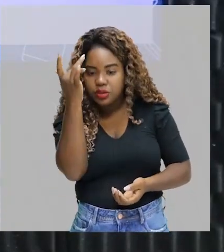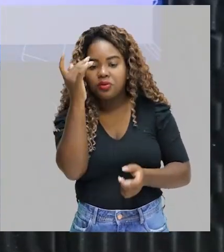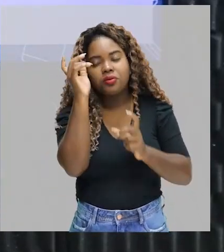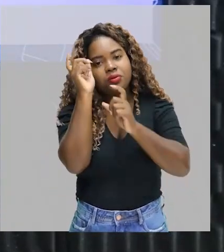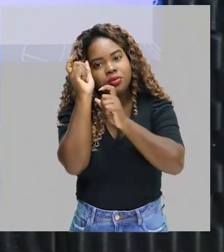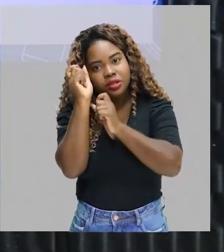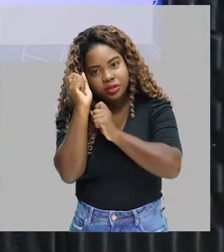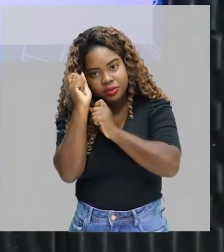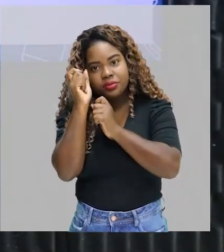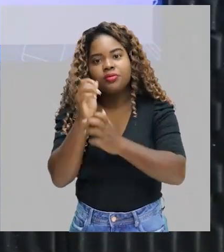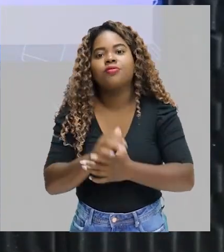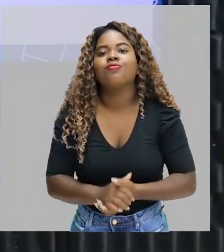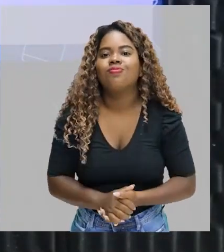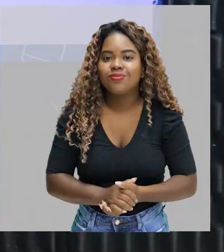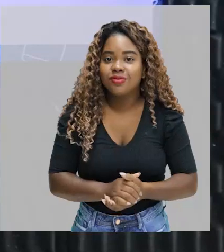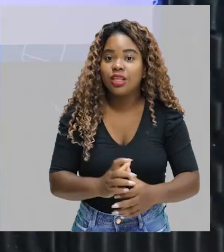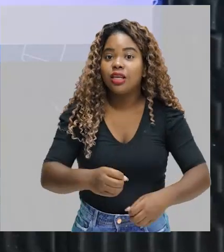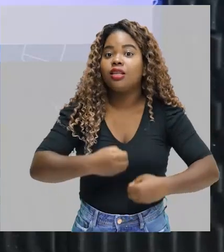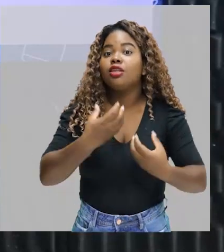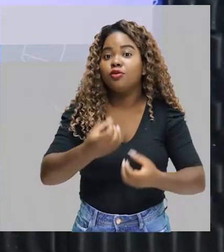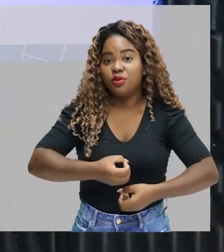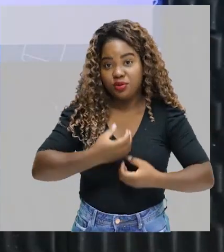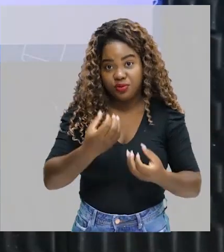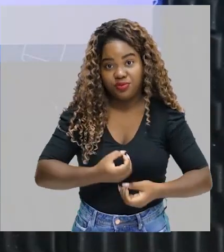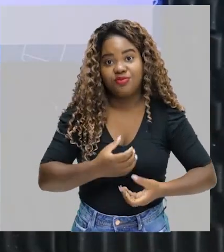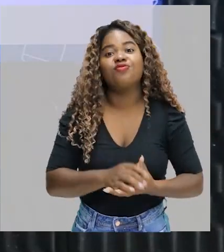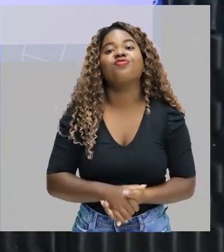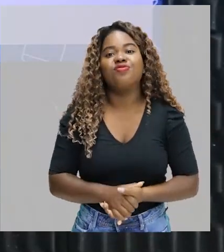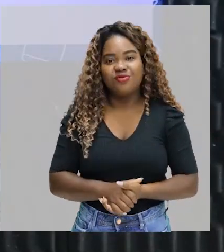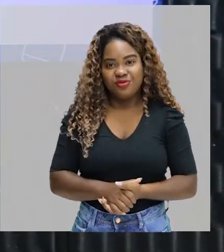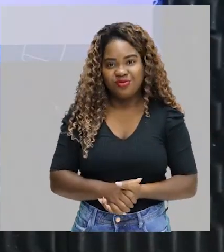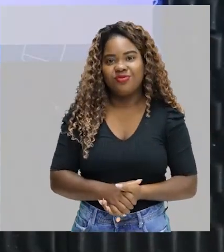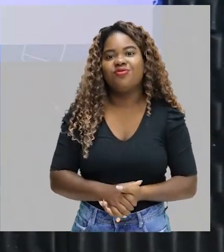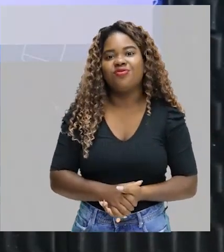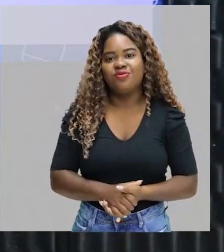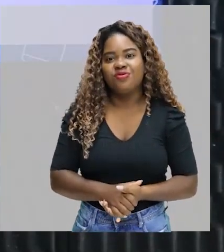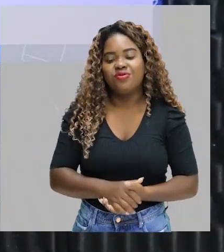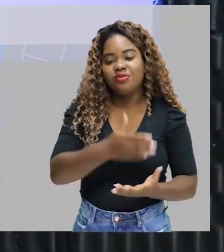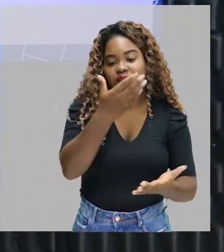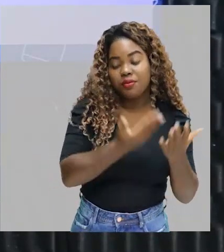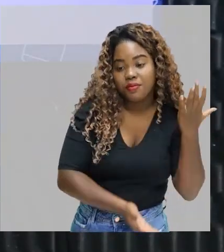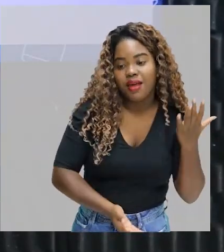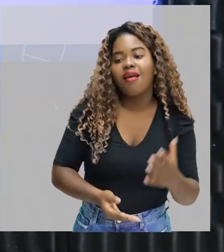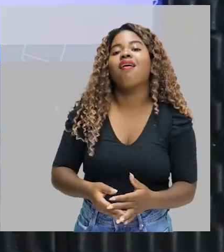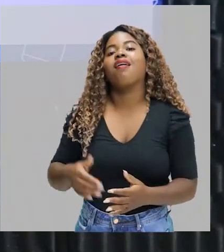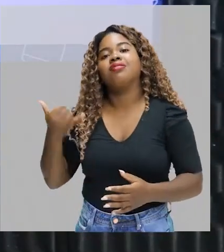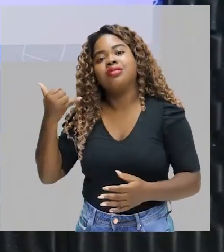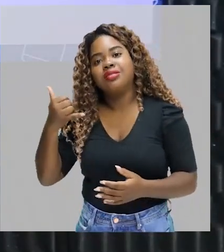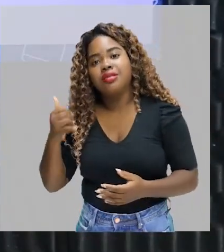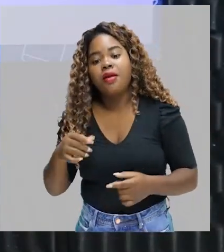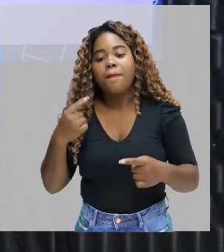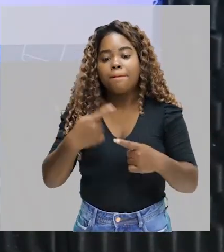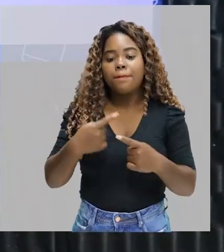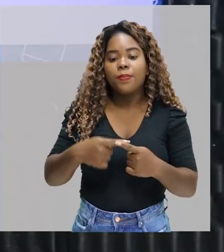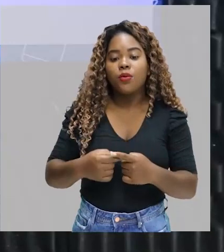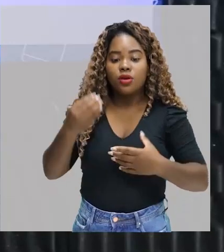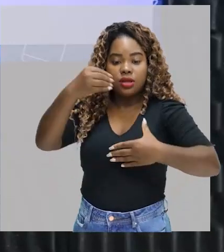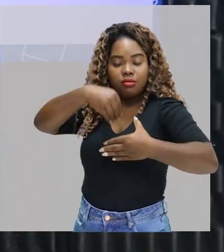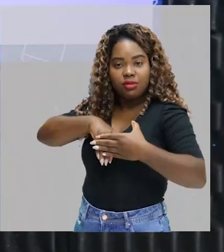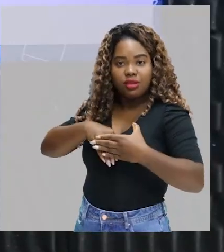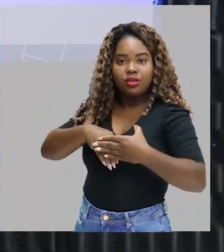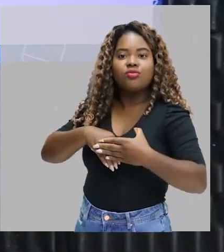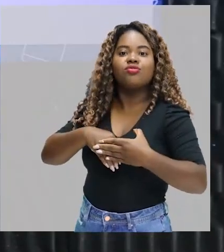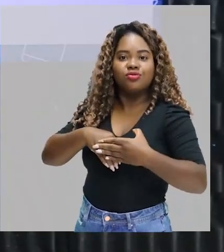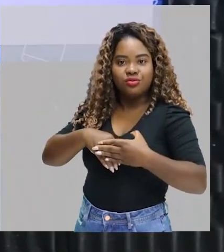dormindo, ele tem gasto calórico. Porque as funções vitais dele estão funcionando. O coração está